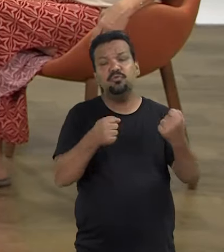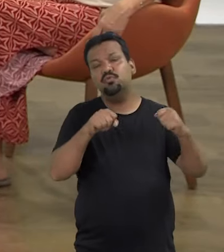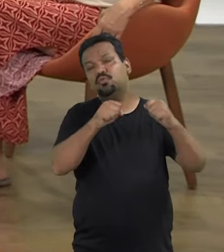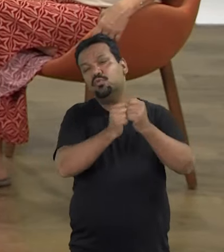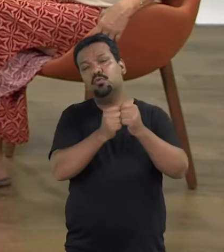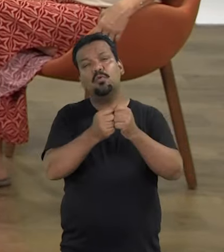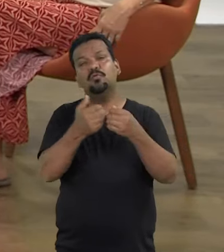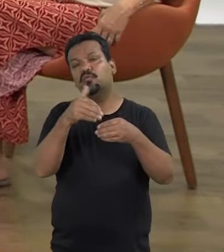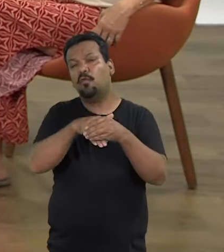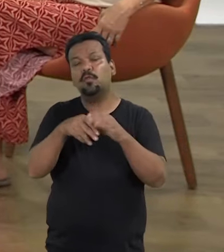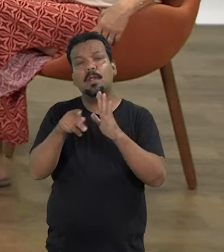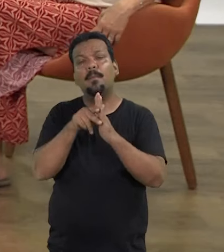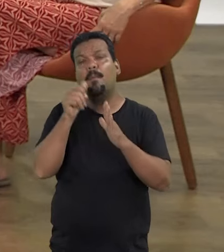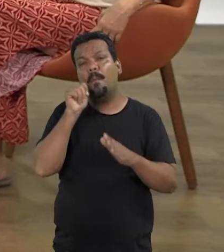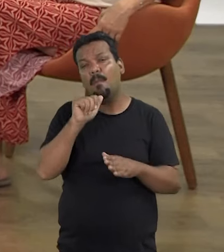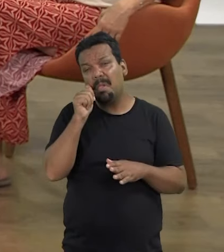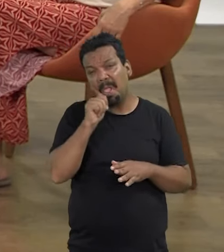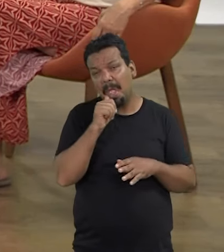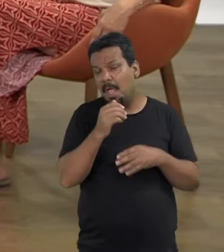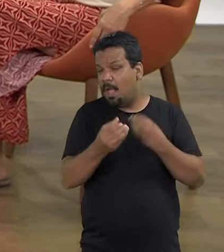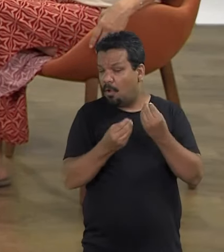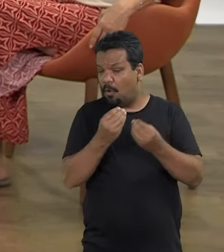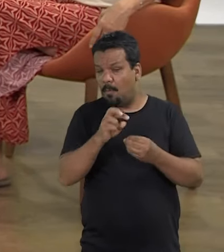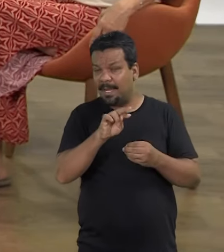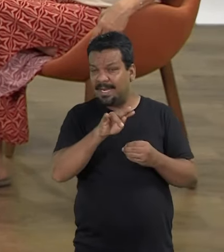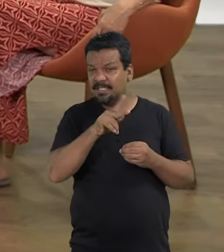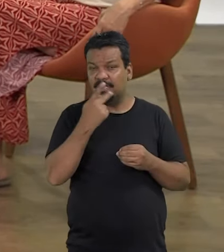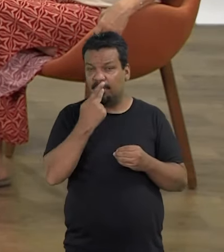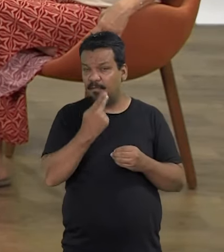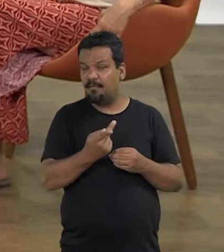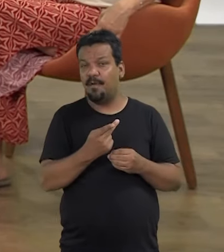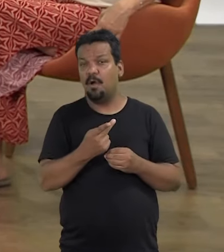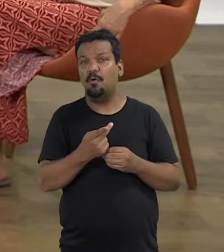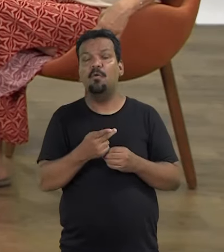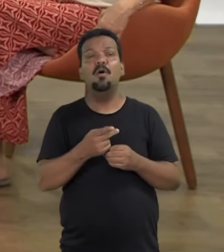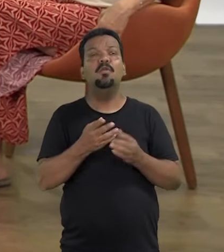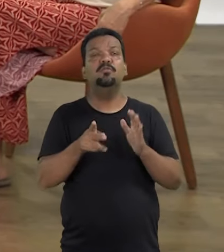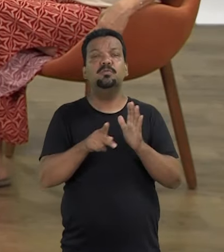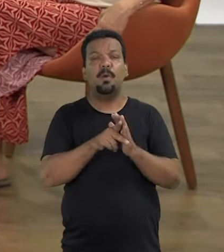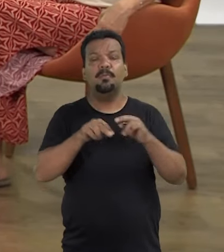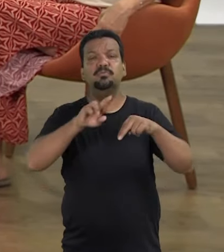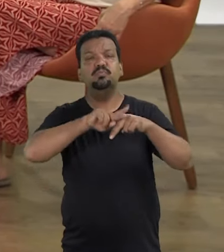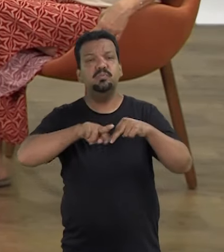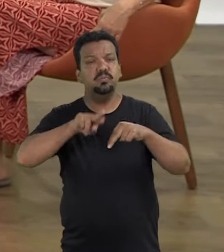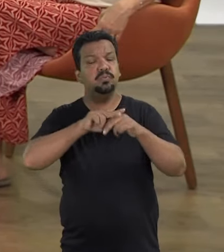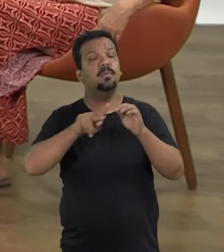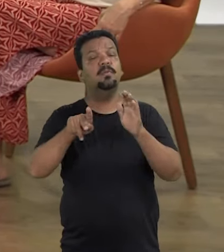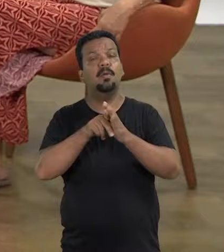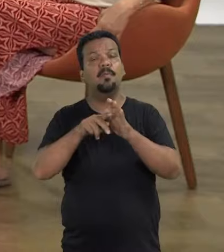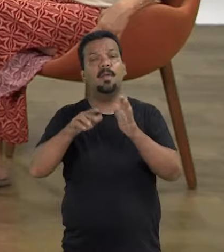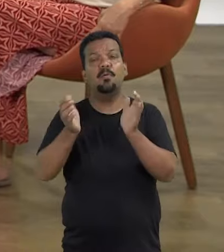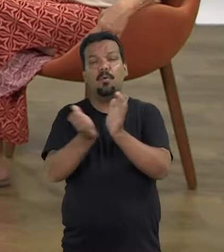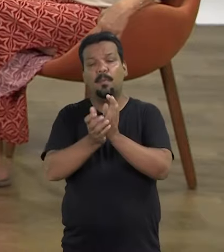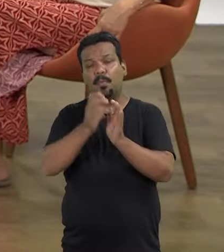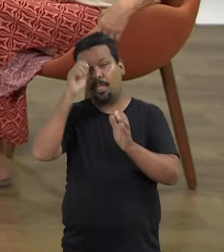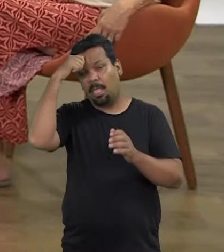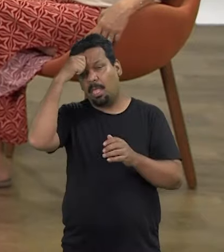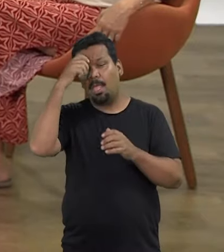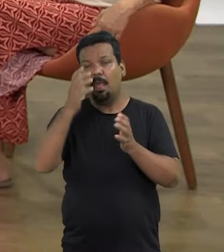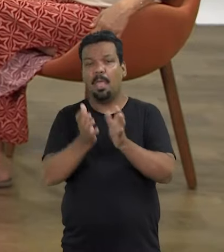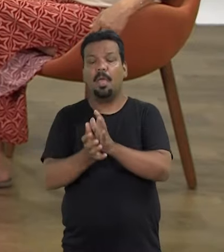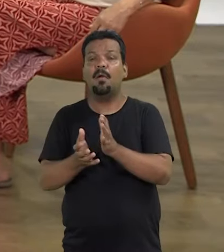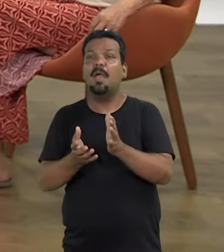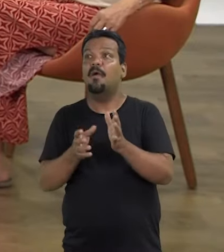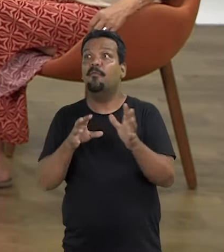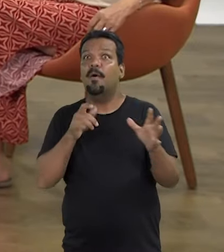relação da mídia junto às candidaturas das mulheres? E aí, como a Cristina falou nos recortes de gênero, raça, eu também queria ver